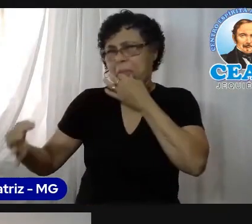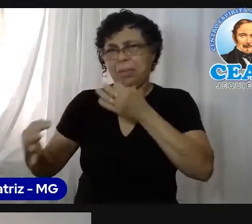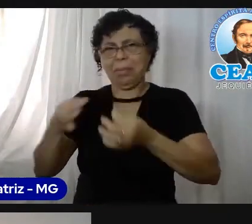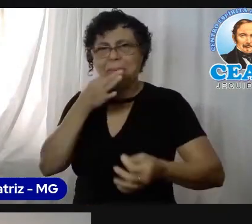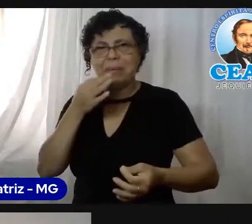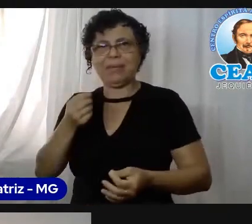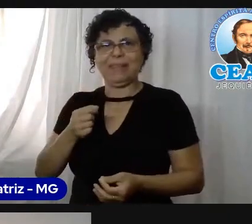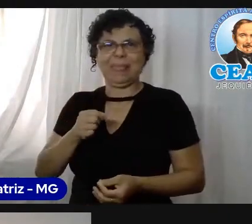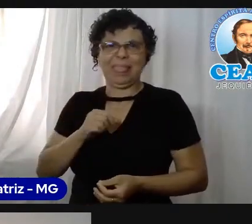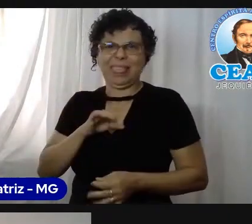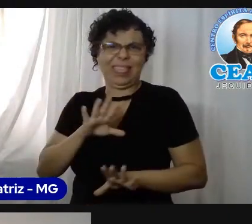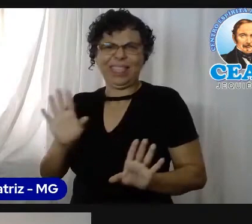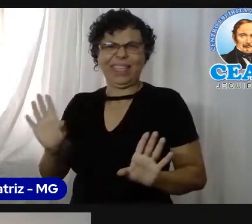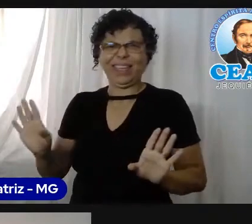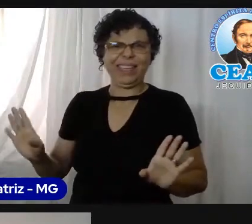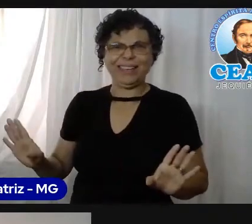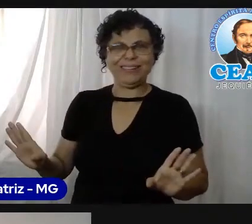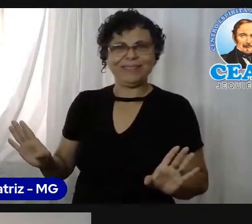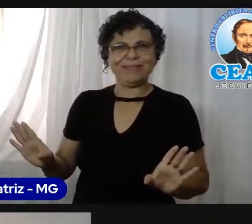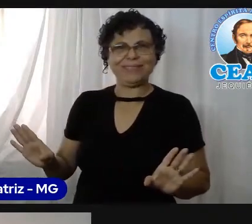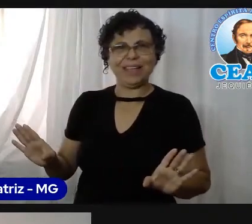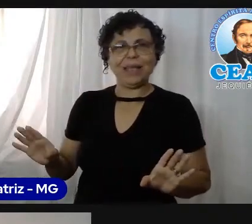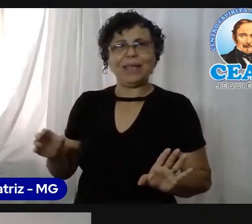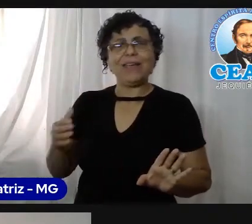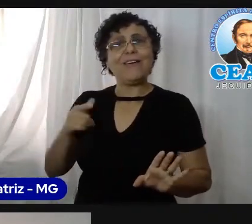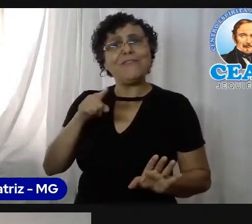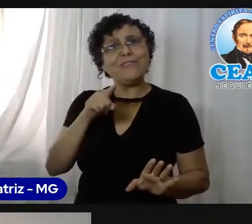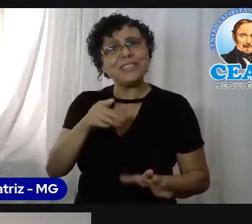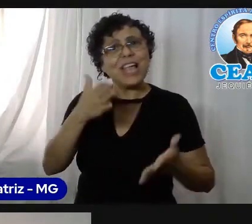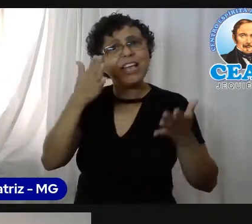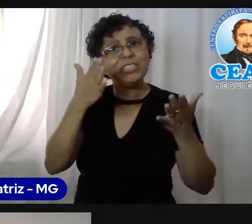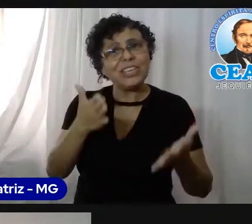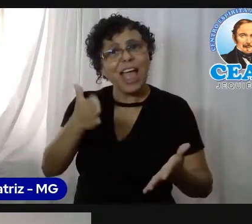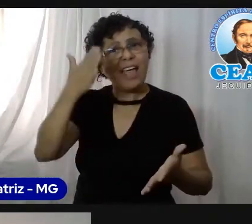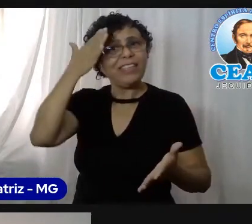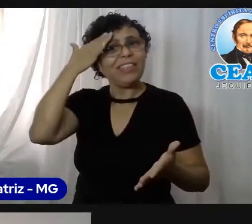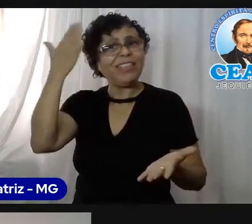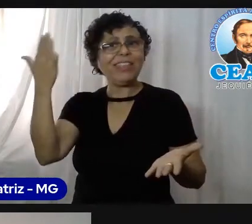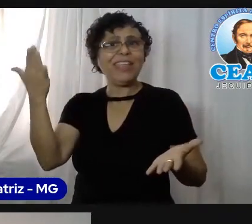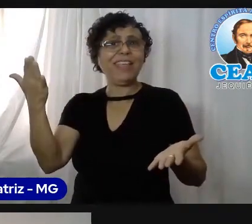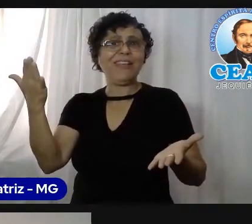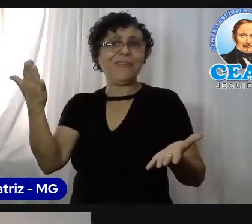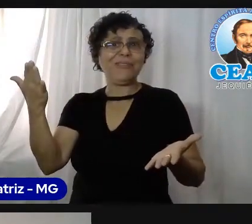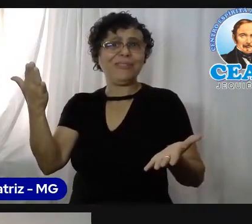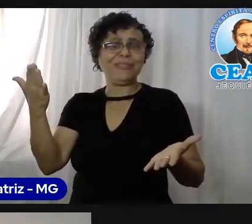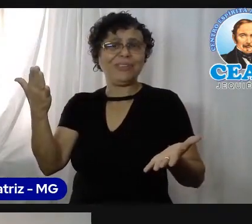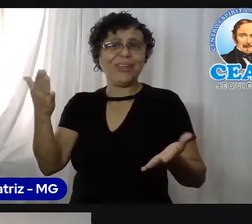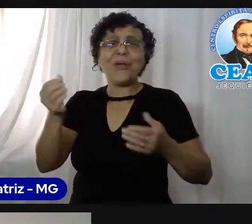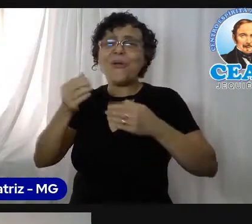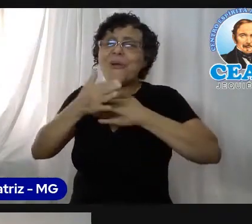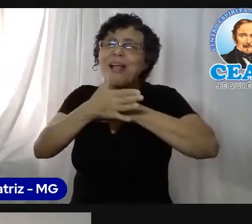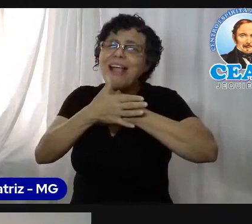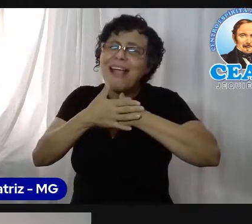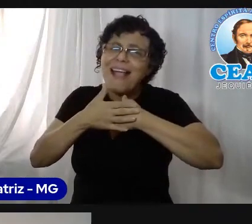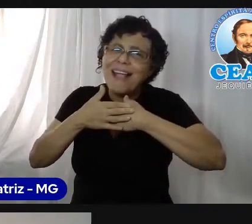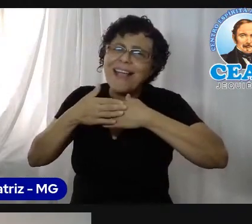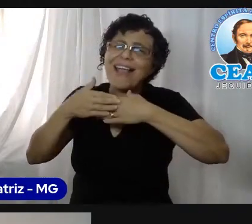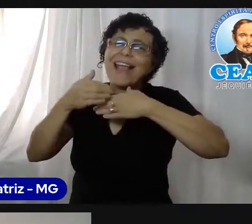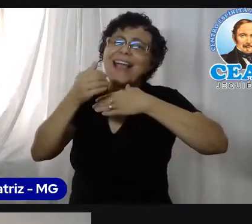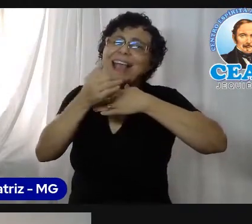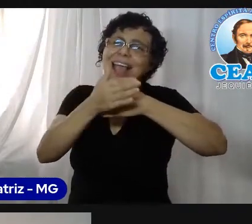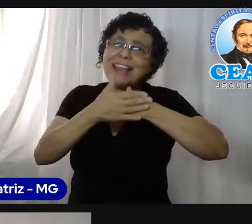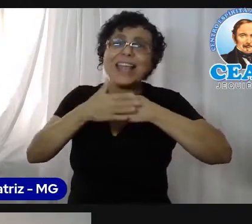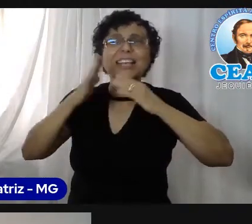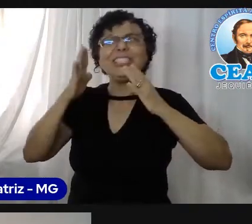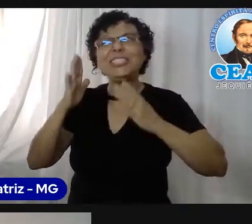azedo daquilo que acontece lá. Você tem as suas convicções pessoais e com doçura pode dizer que já